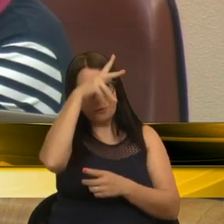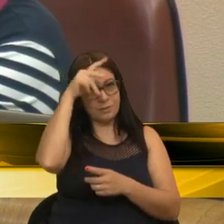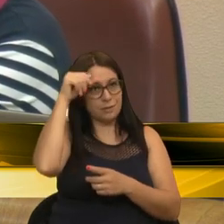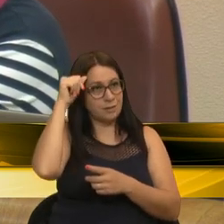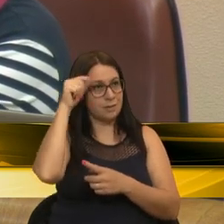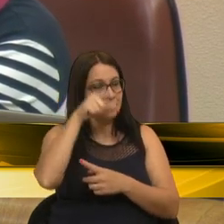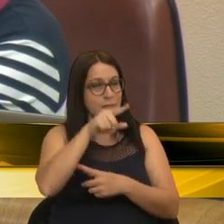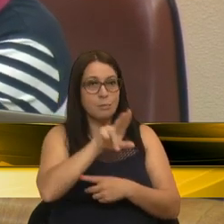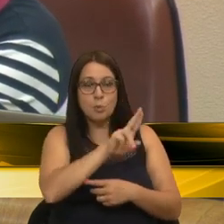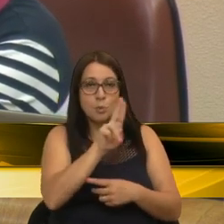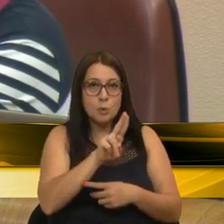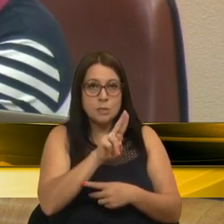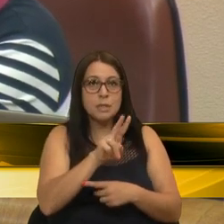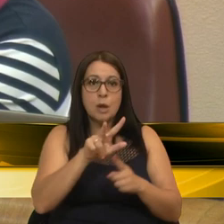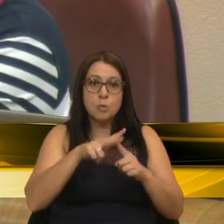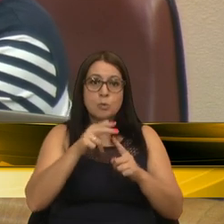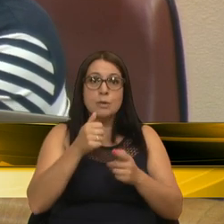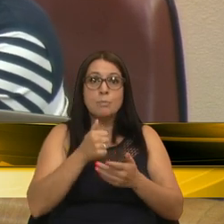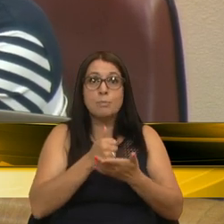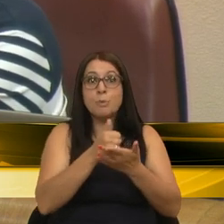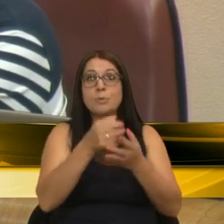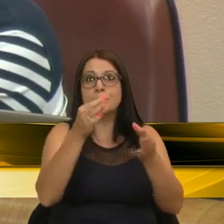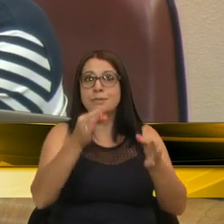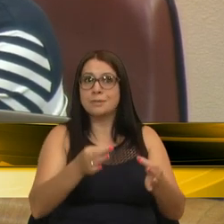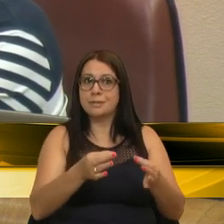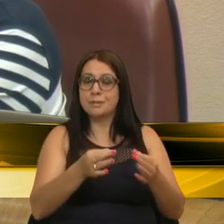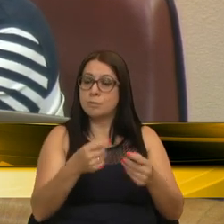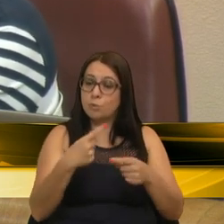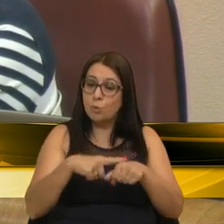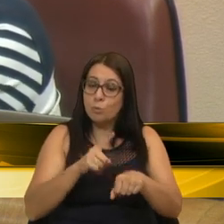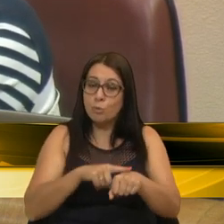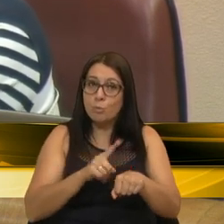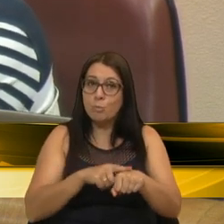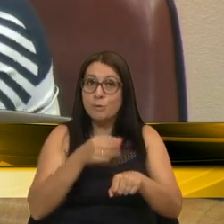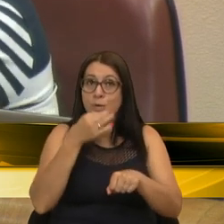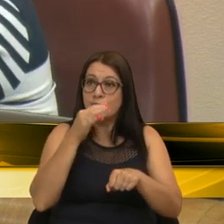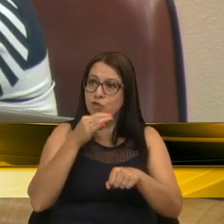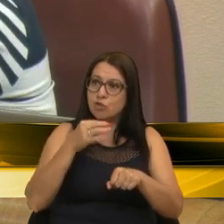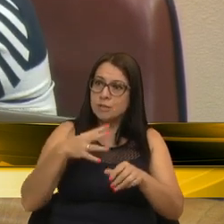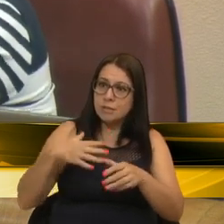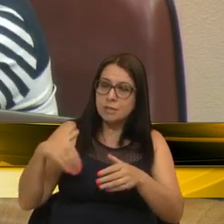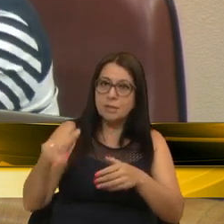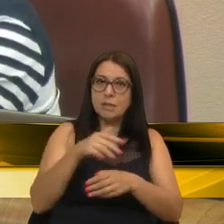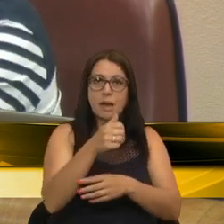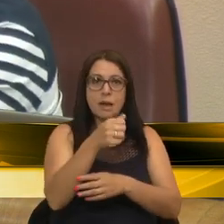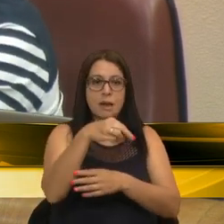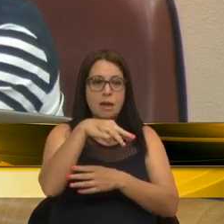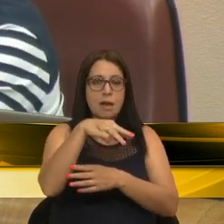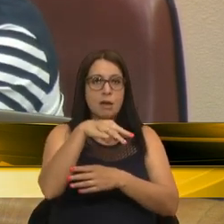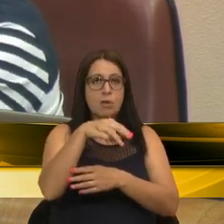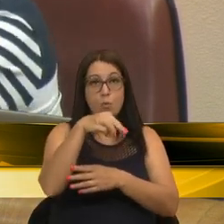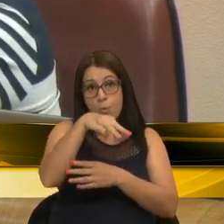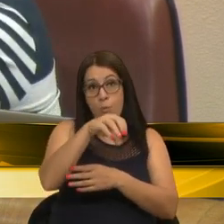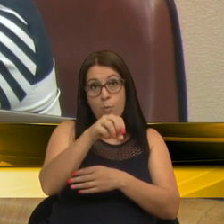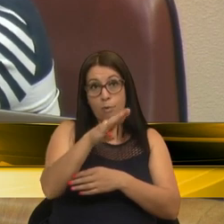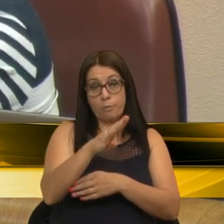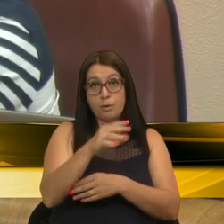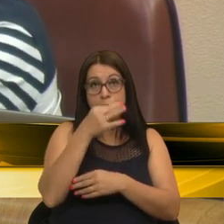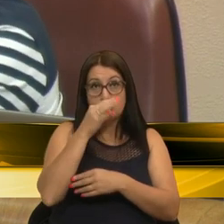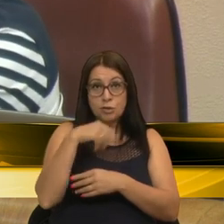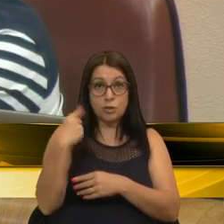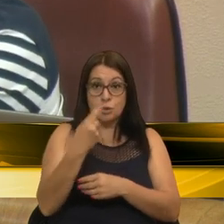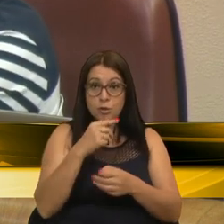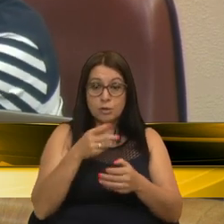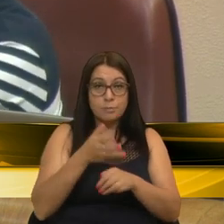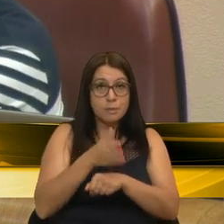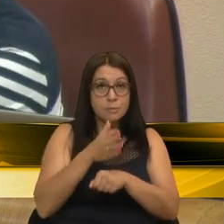para utilizar as ferramentas que já tem para o momento em que Caxias está se mobilizando. O próprio Mobi Caxias, que nós participamos, e é um dos assuntos que nós